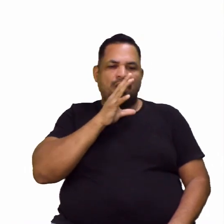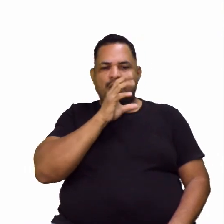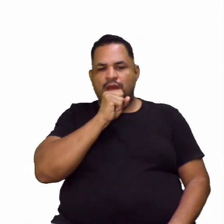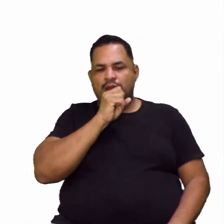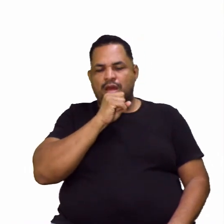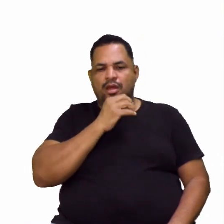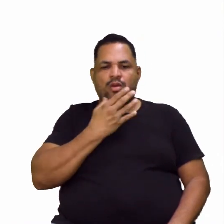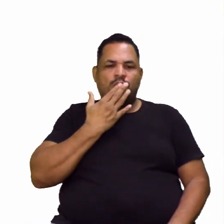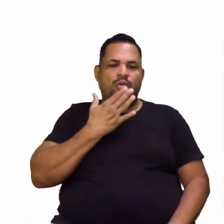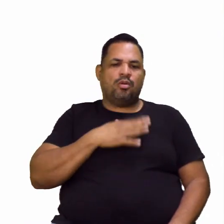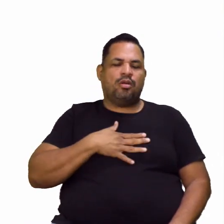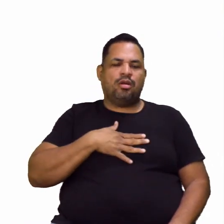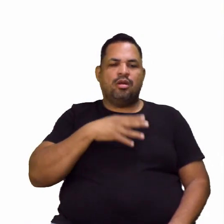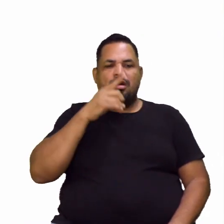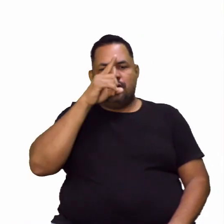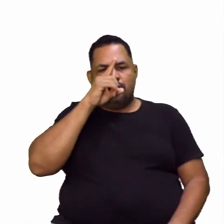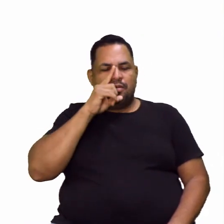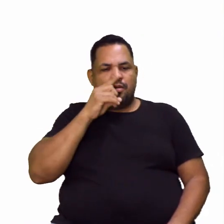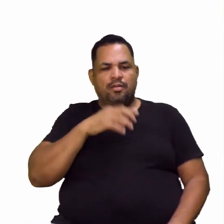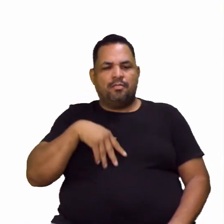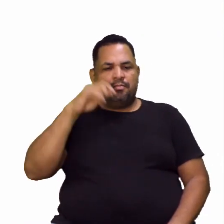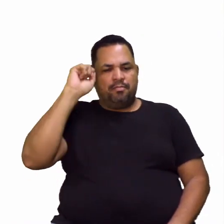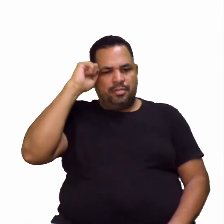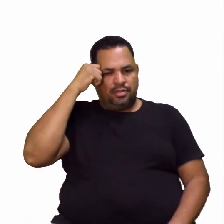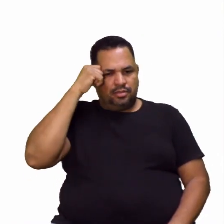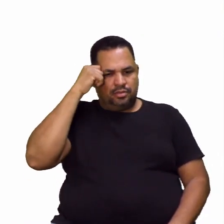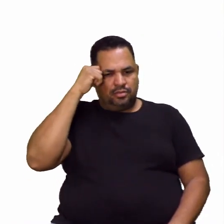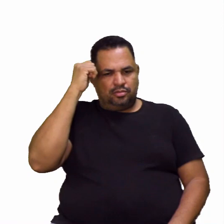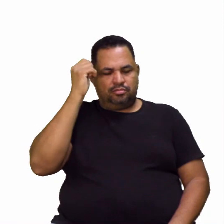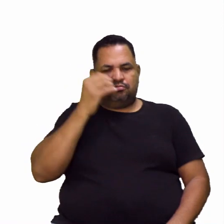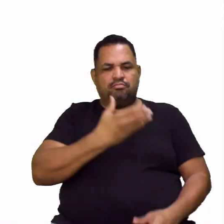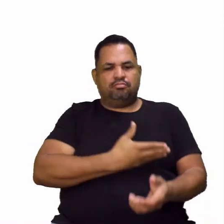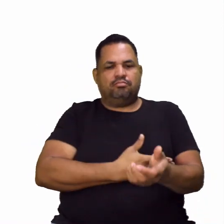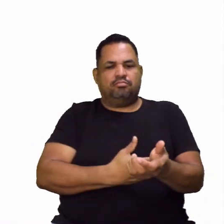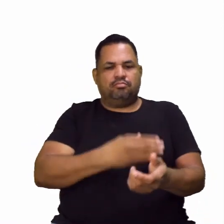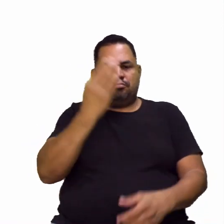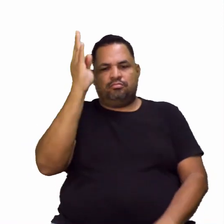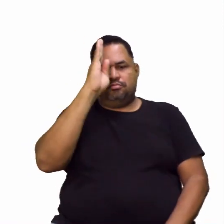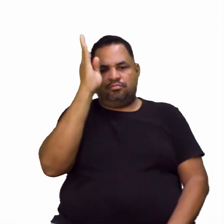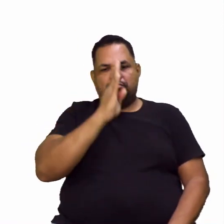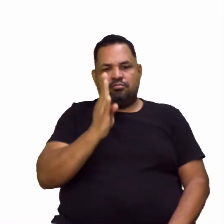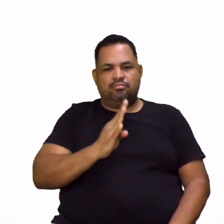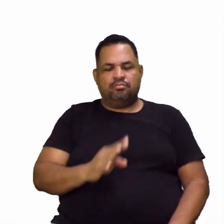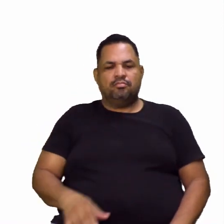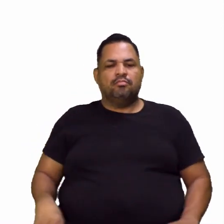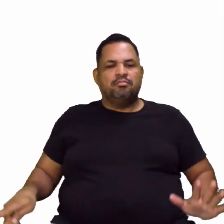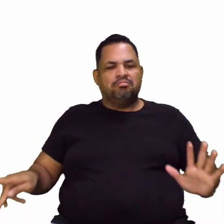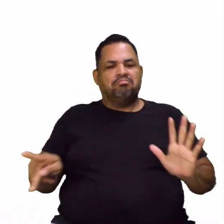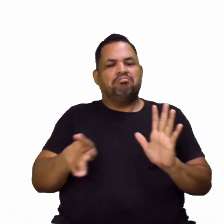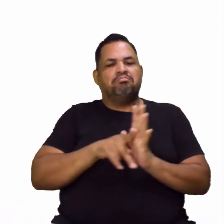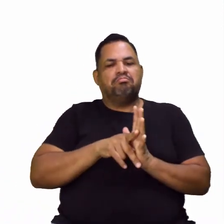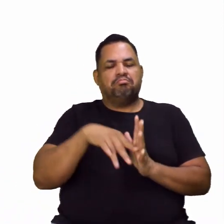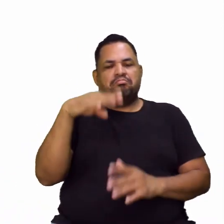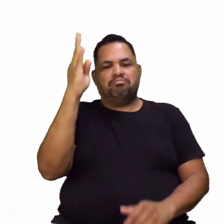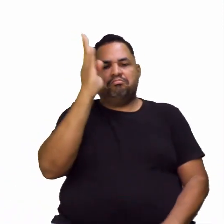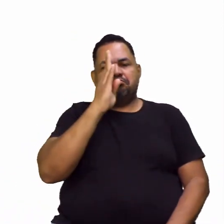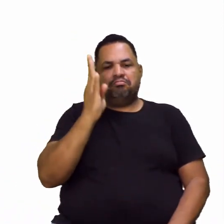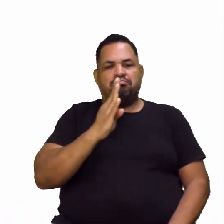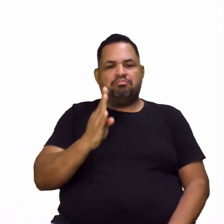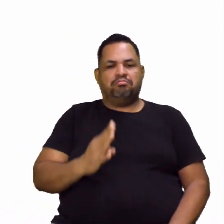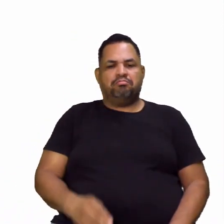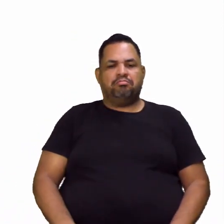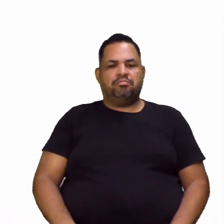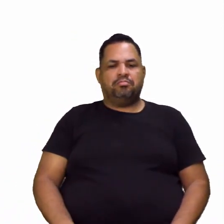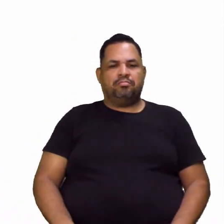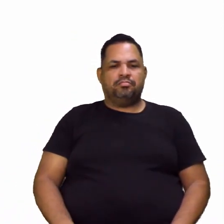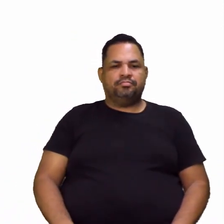amarelo, preto e o branco azul. É uma obra bem brasileira, como diz aí a turma da